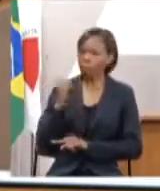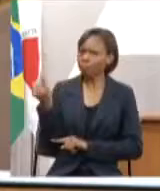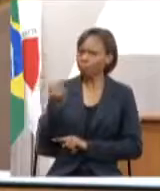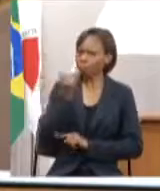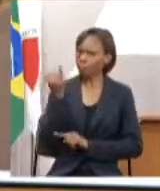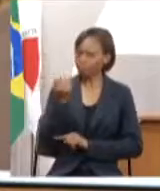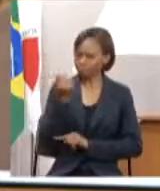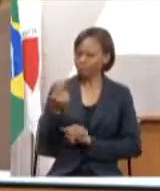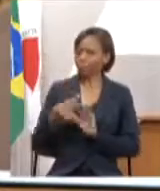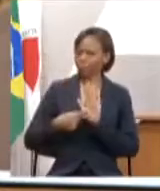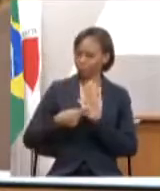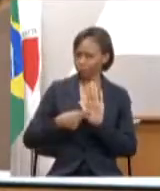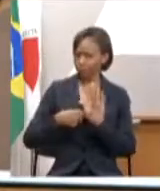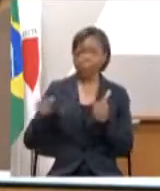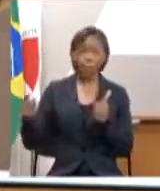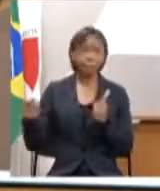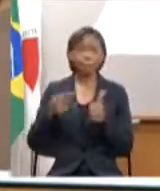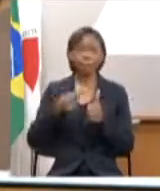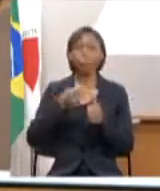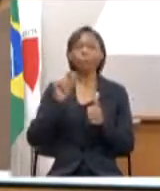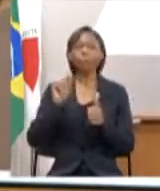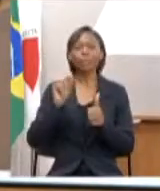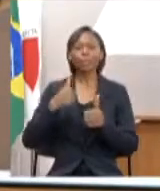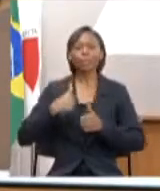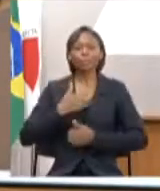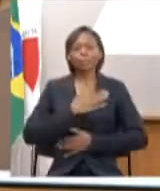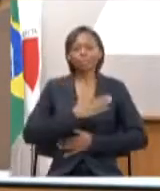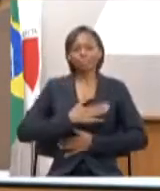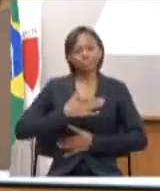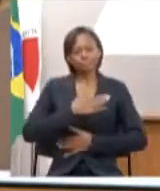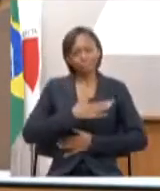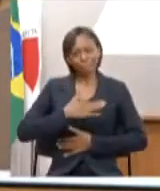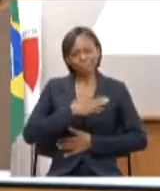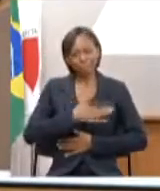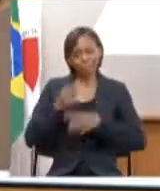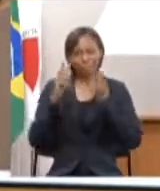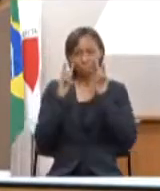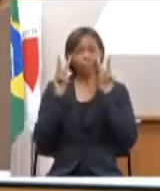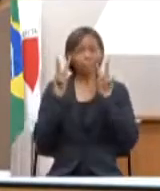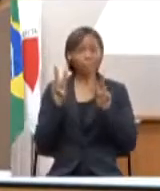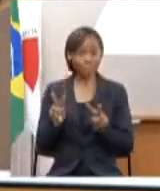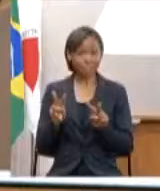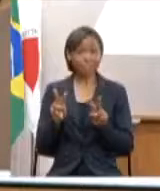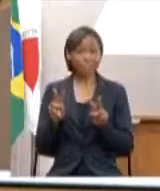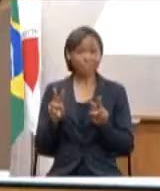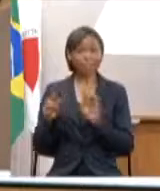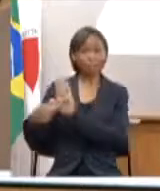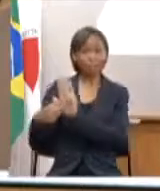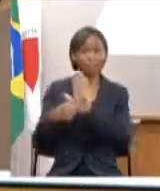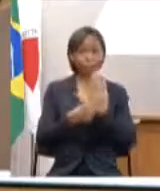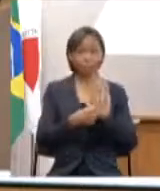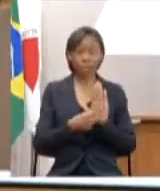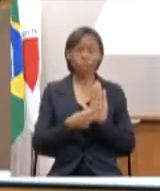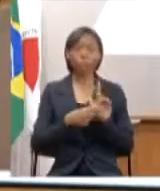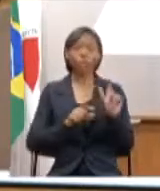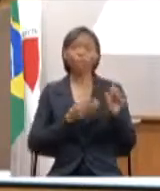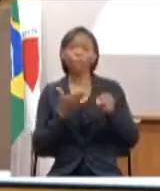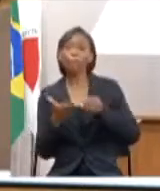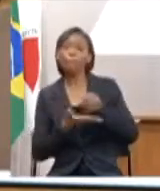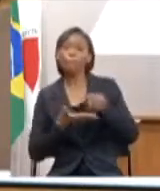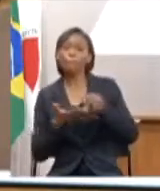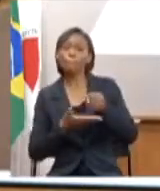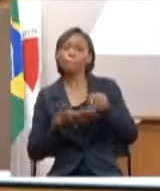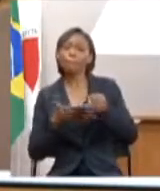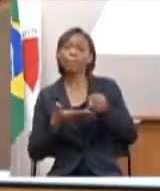destaque. Primeiro que eu fico muito satisfeita da gente ver a apresentação baseada em indicadores finalísticos, ou seja, quais